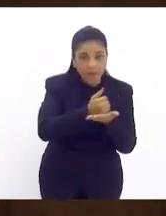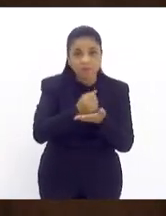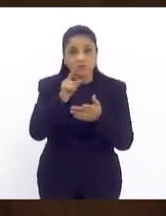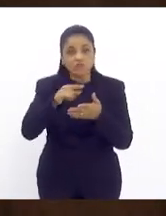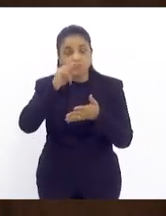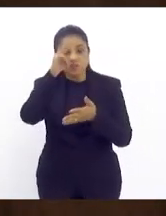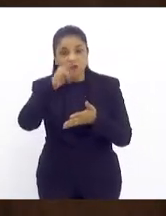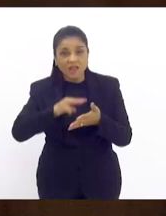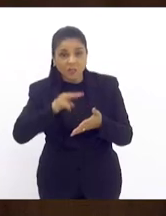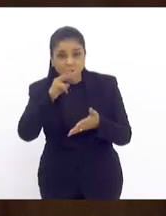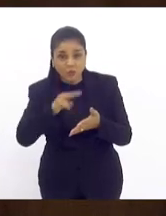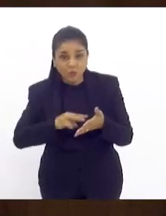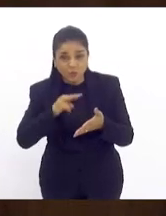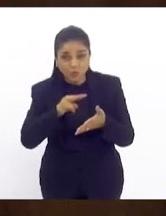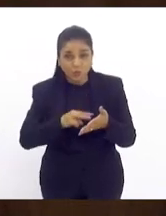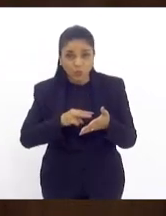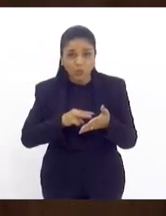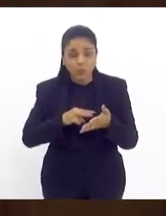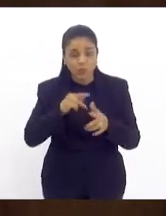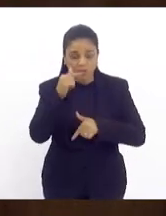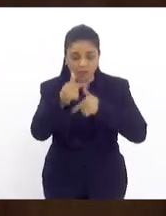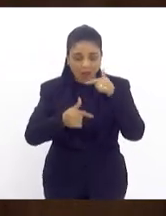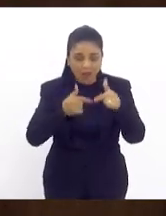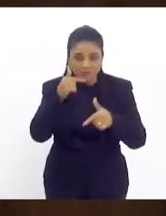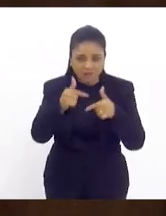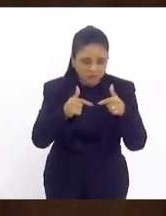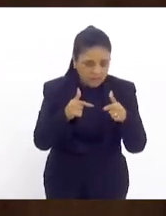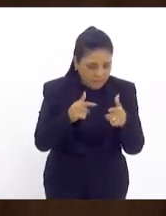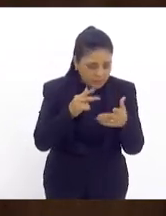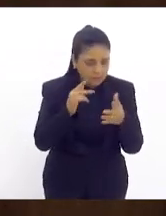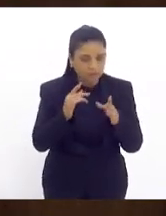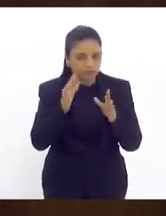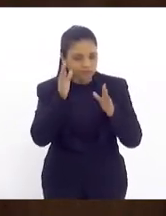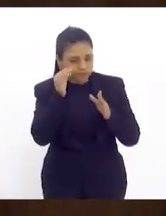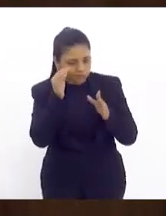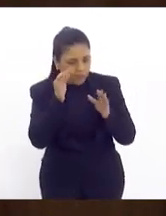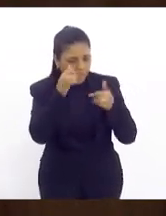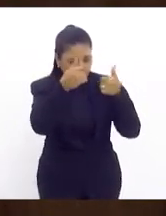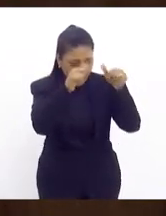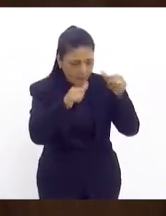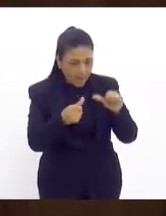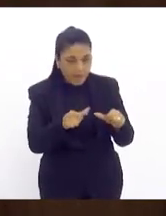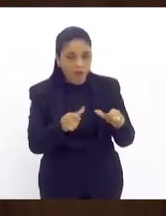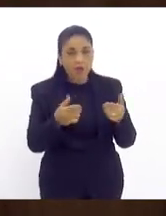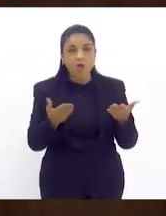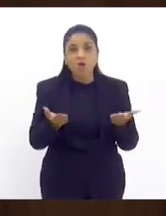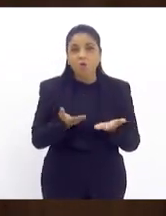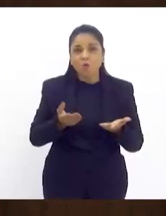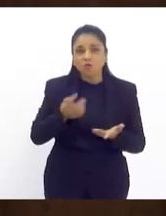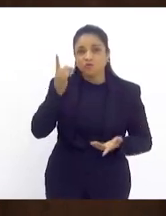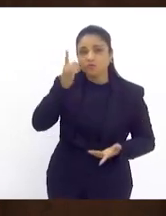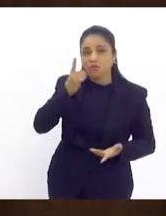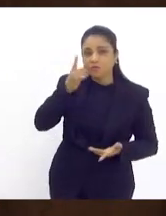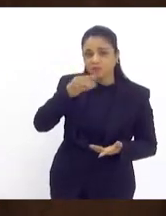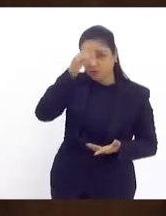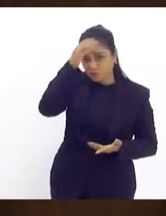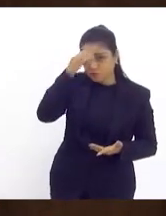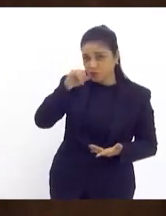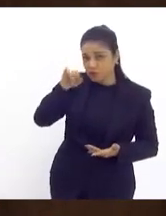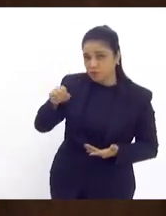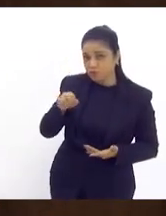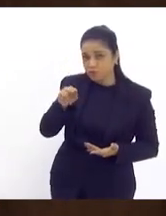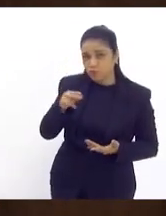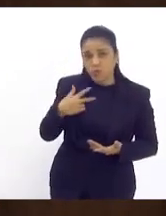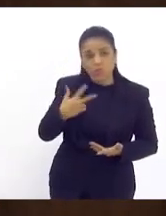leitura das nossas atividades e hoje deputada Tia Ju é tão comum a gente em todos os